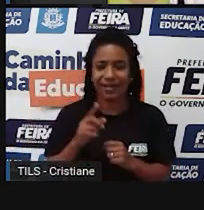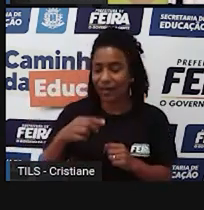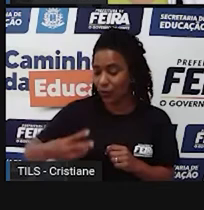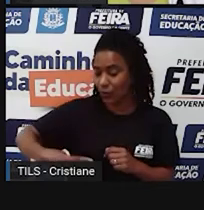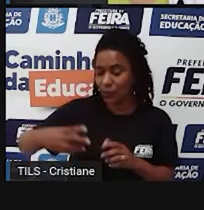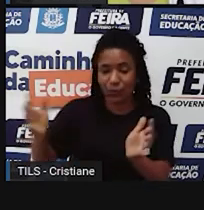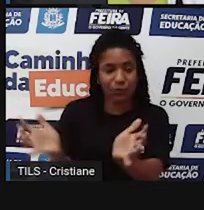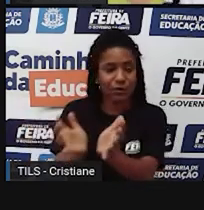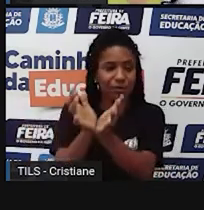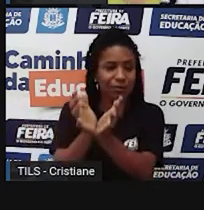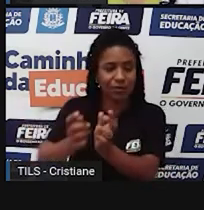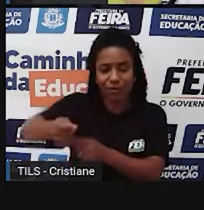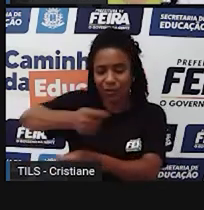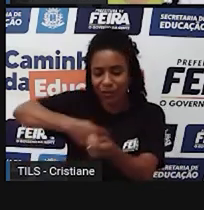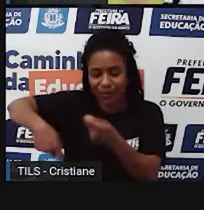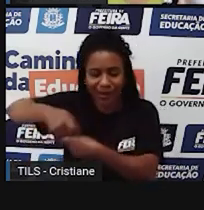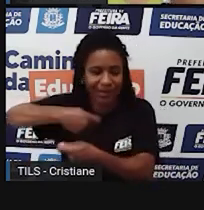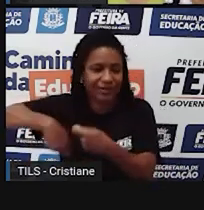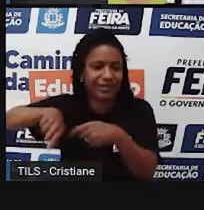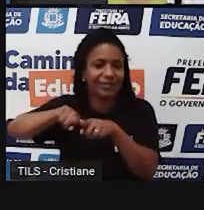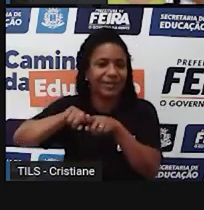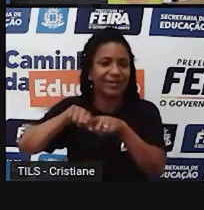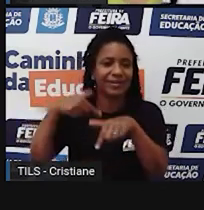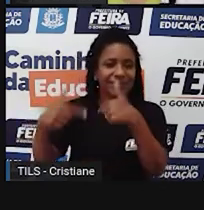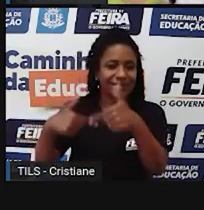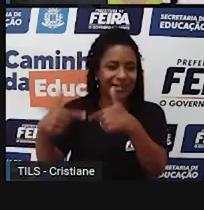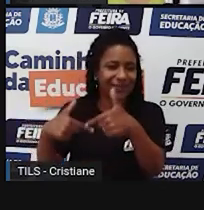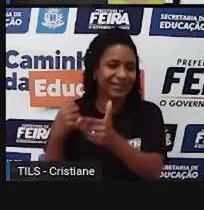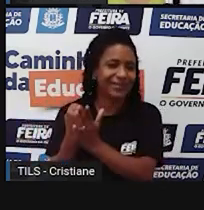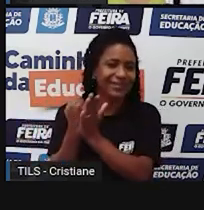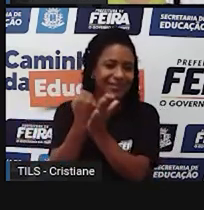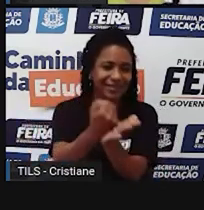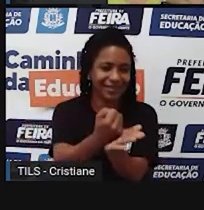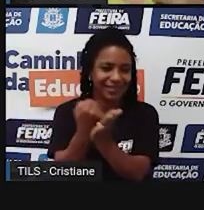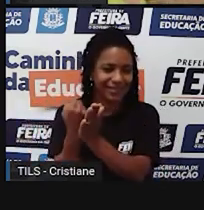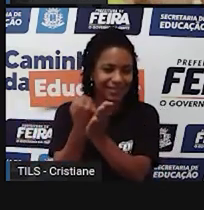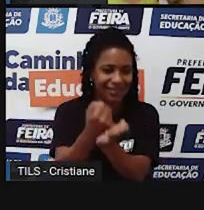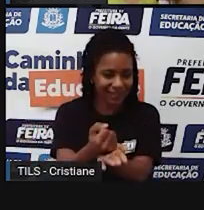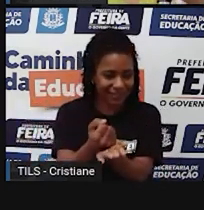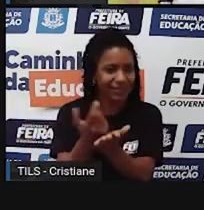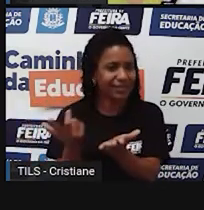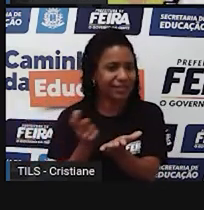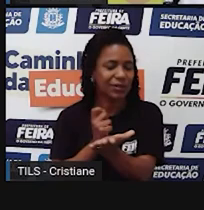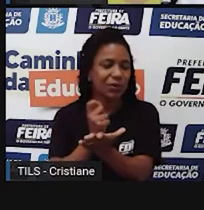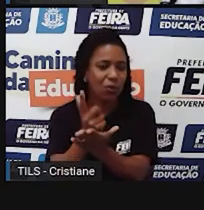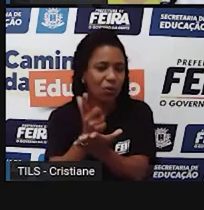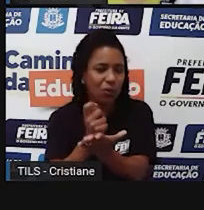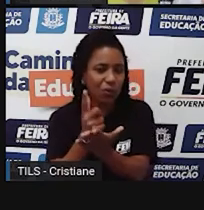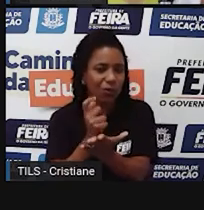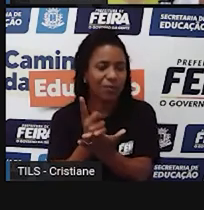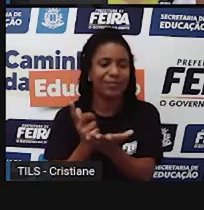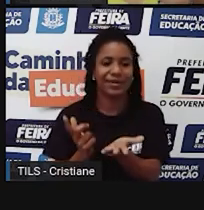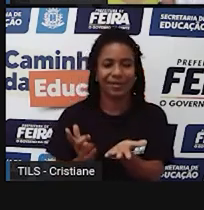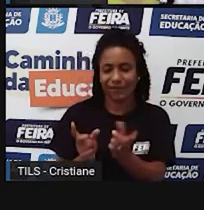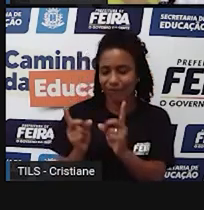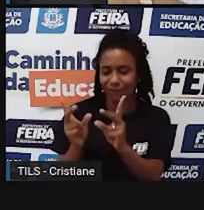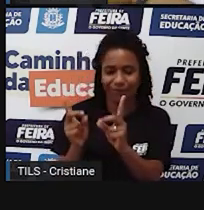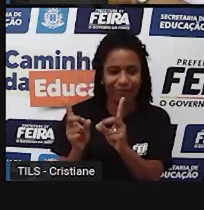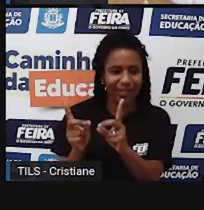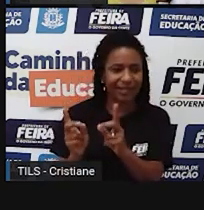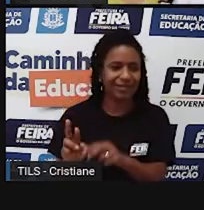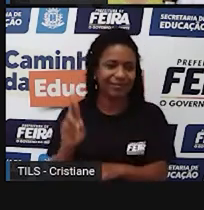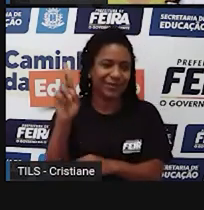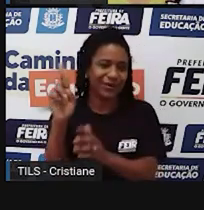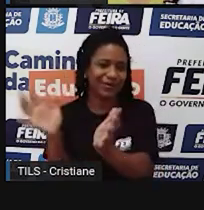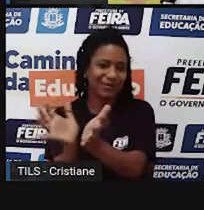envolve o comércio e os serviços. Essa compra e venda de mercadorias, as mais diversas aí, que foram fabricadas